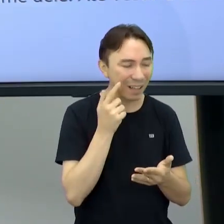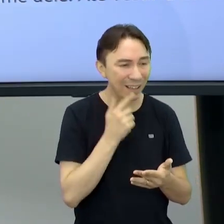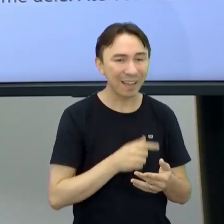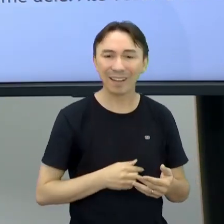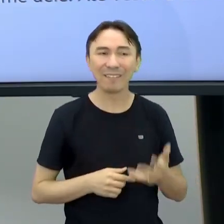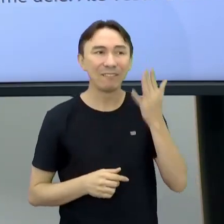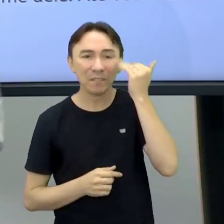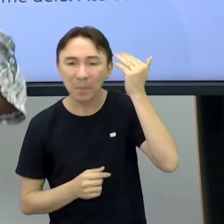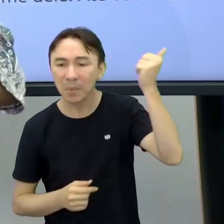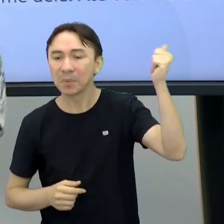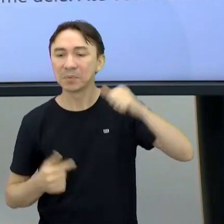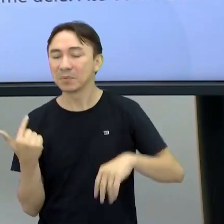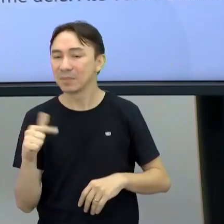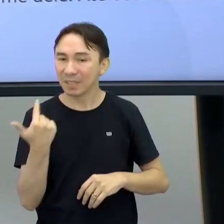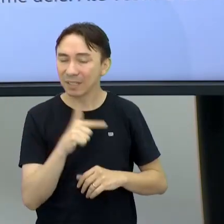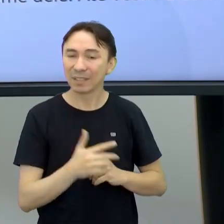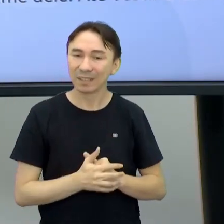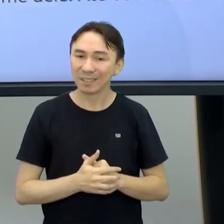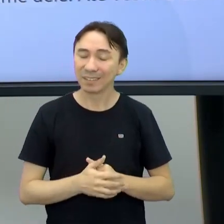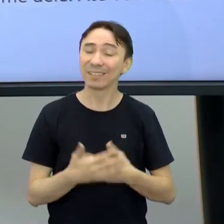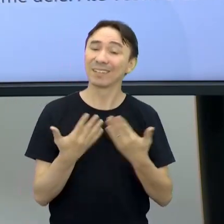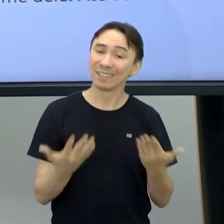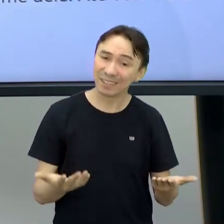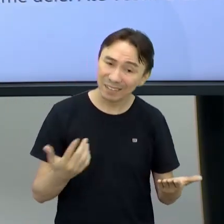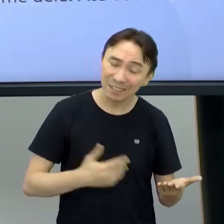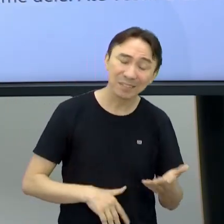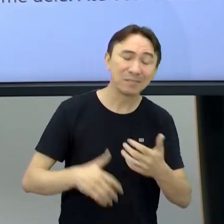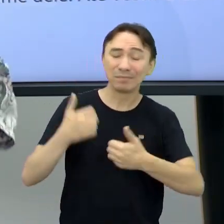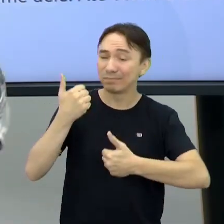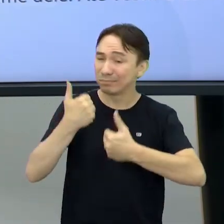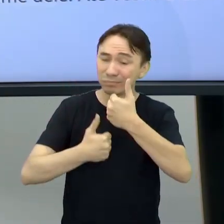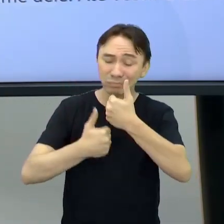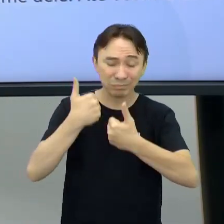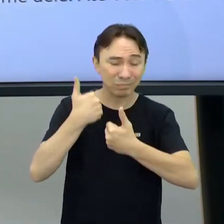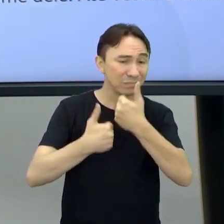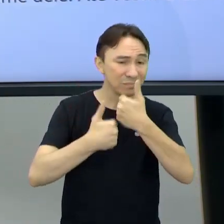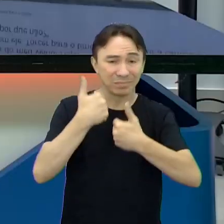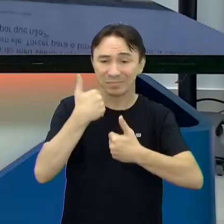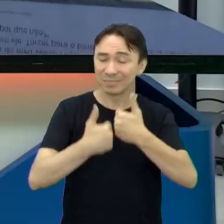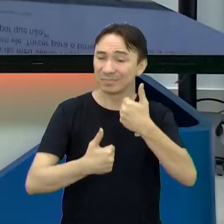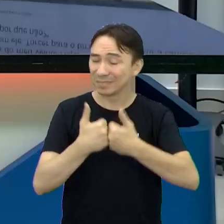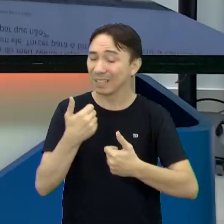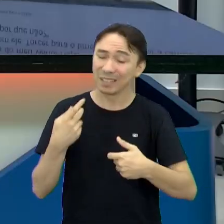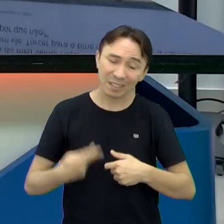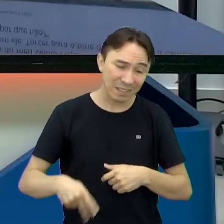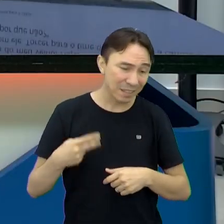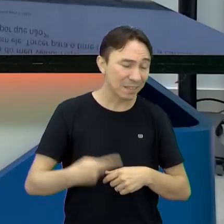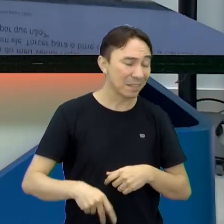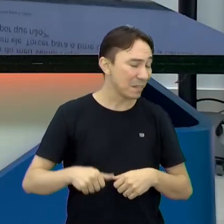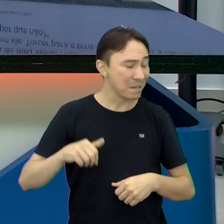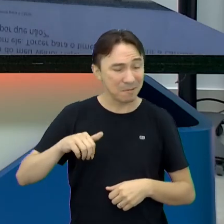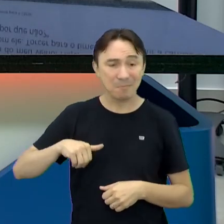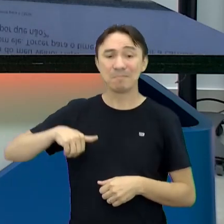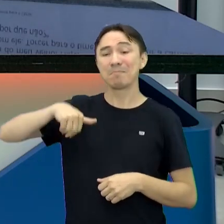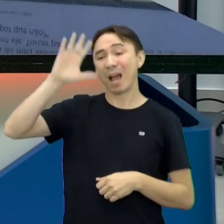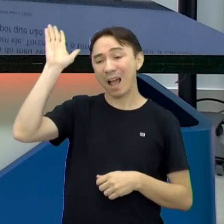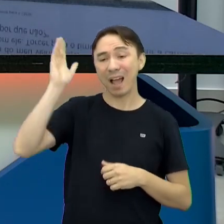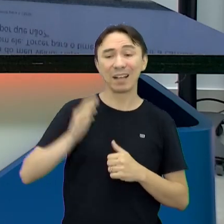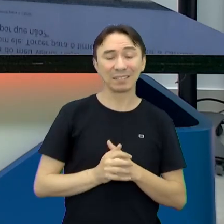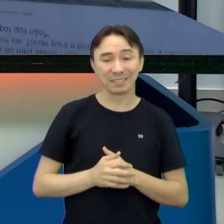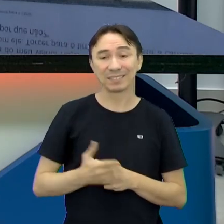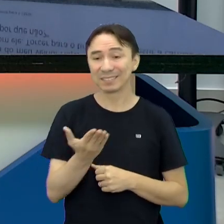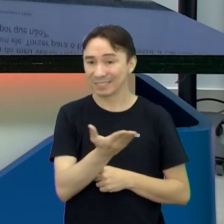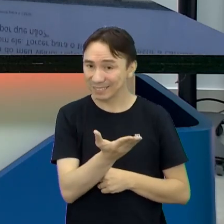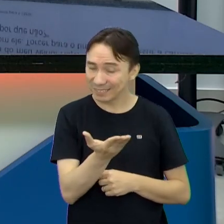futebol E não tem jeito Não tem jeito Aqui inclusive É o mais evidência fez uma enquete Acho que você deve ter tido Resultado disso aí primeira